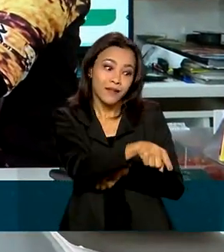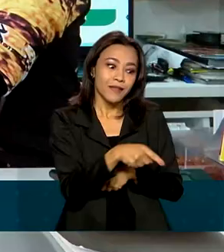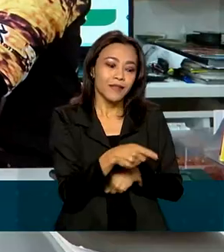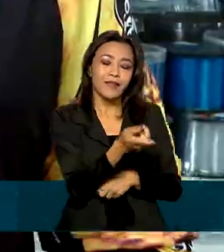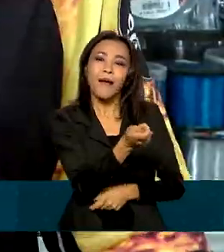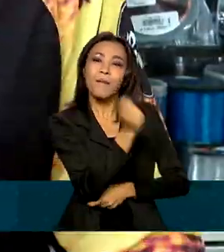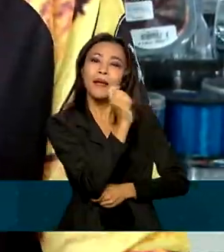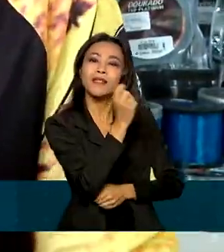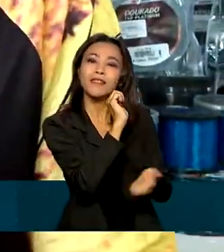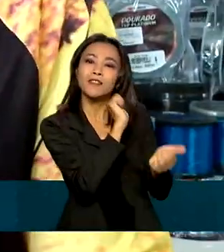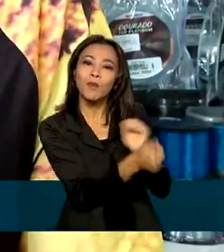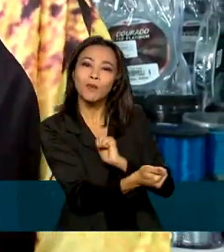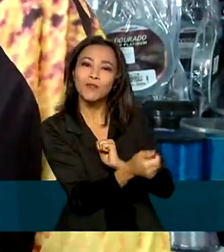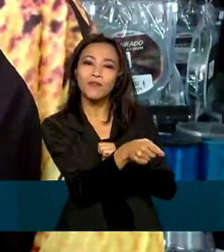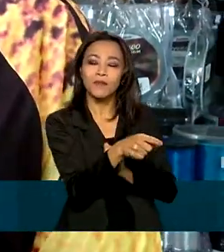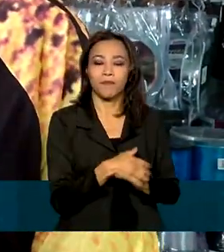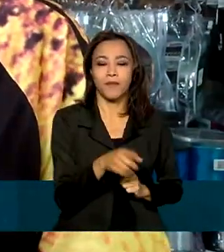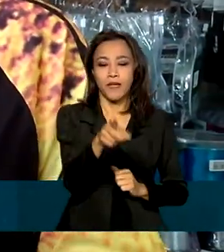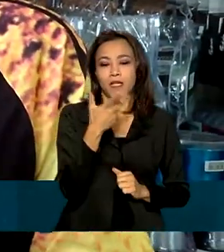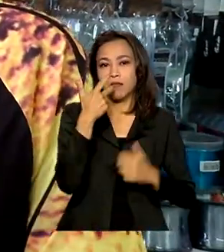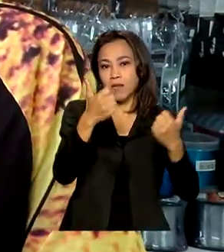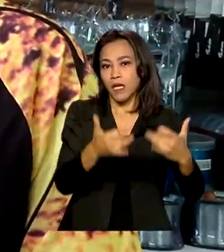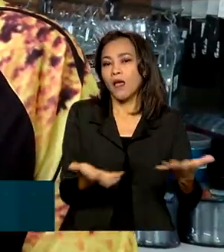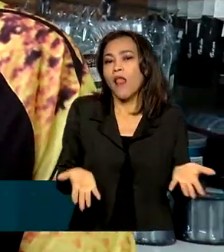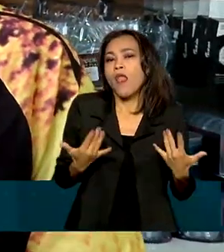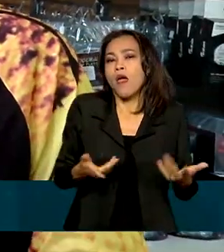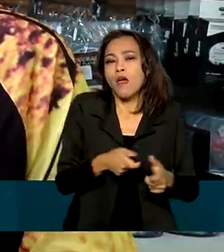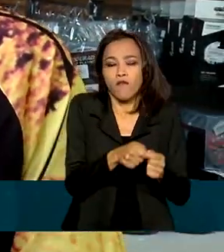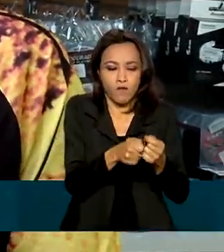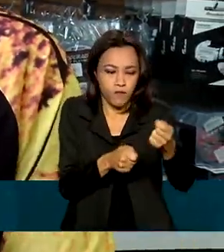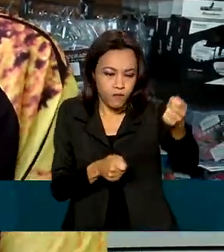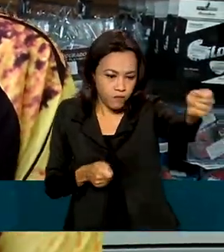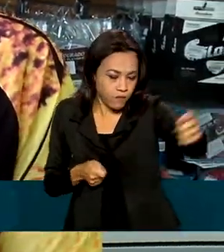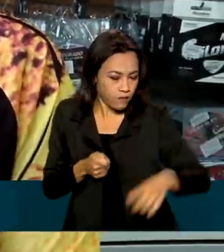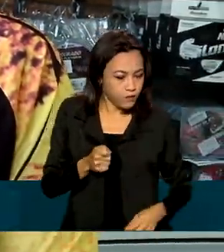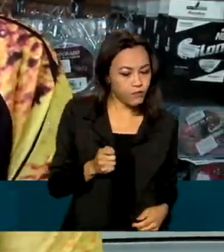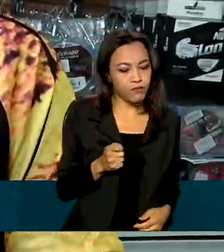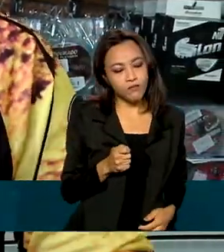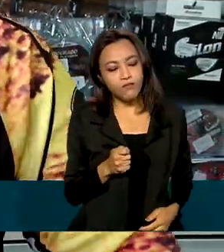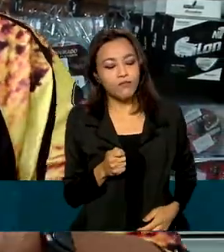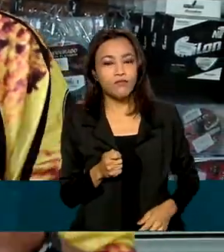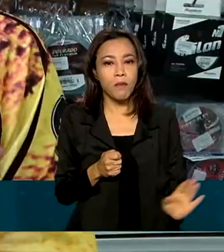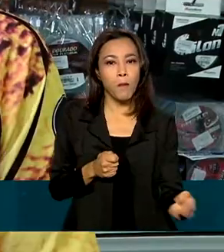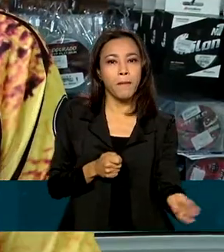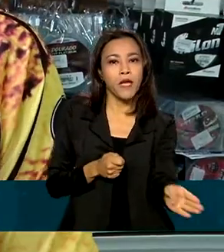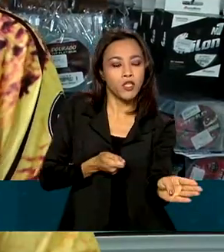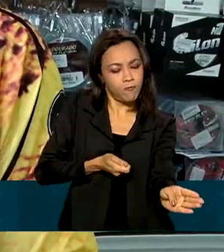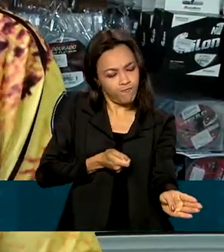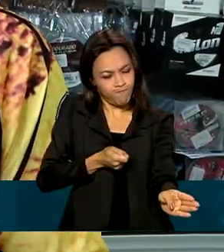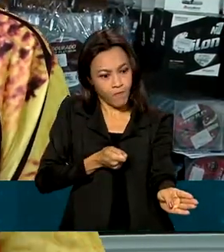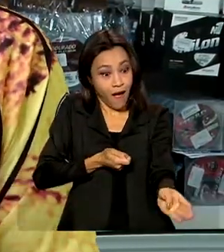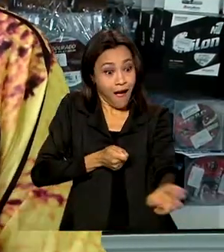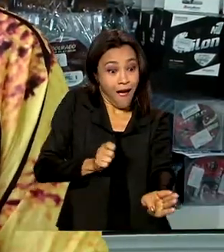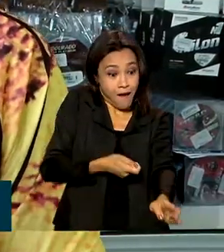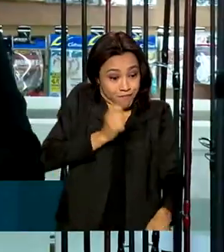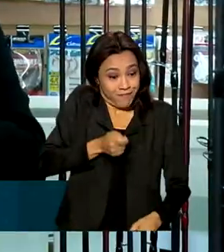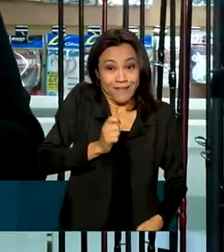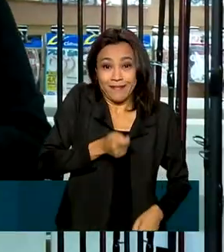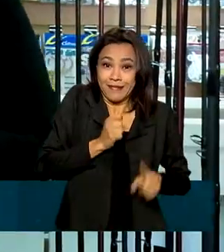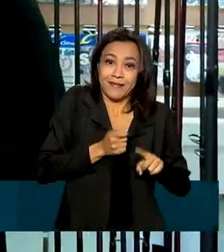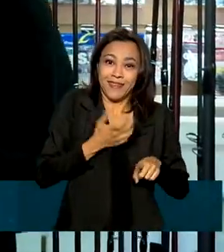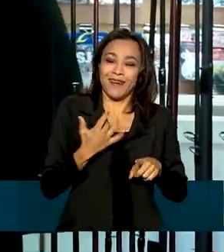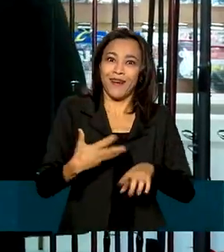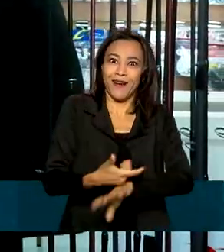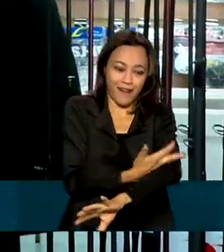esportiva. É um equipamento mais leve, quanto mais leve melhor para dar chance para o peixe, para que a pesca fique mais emocionante.